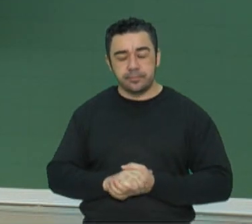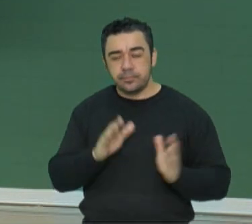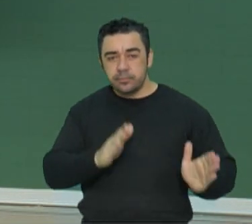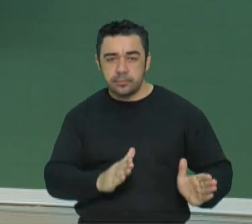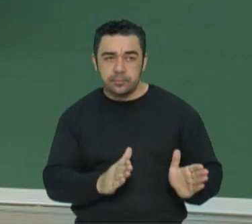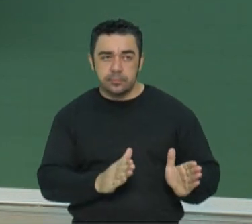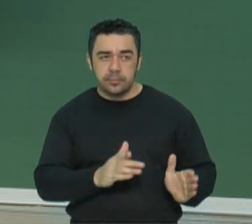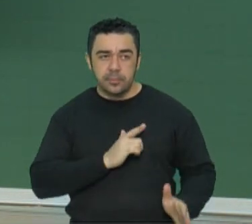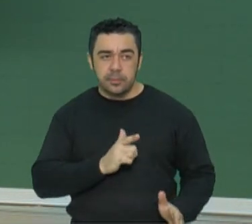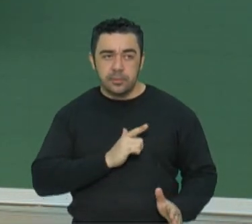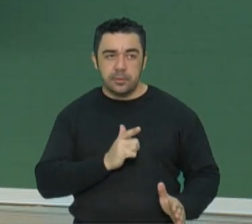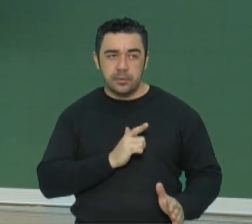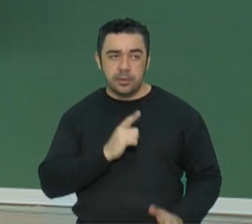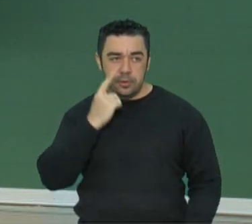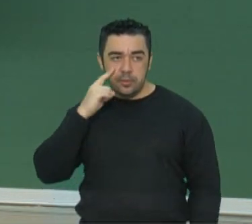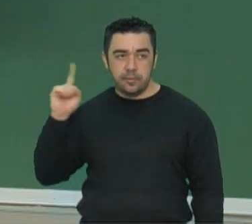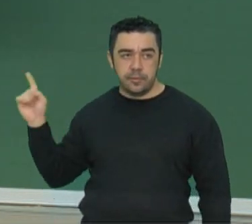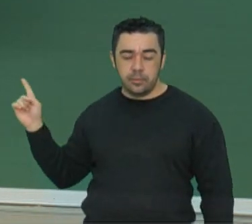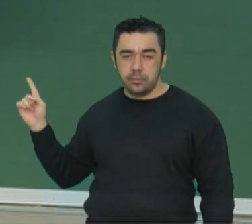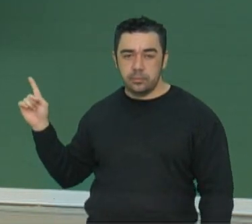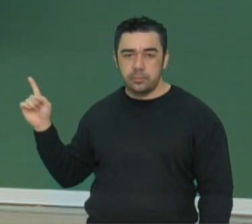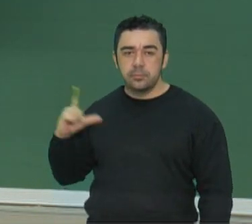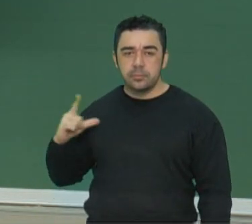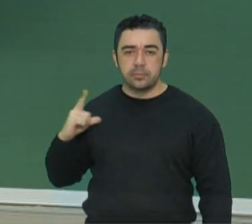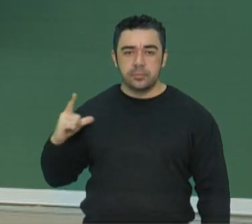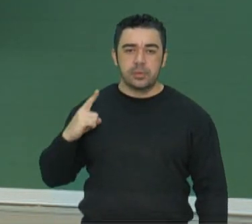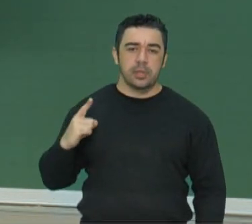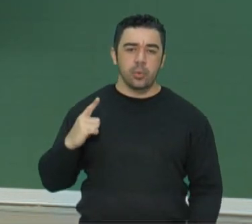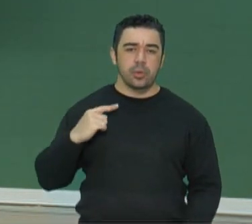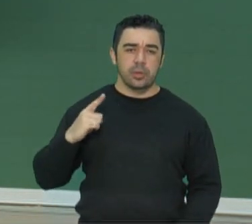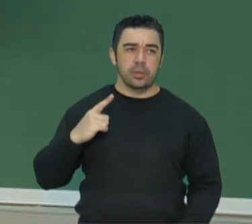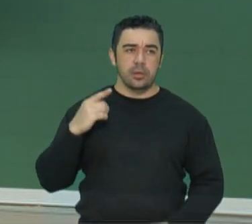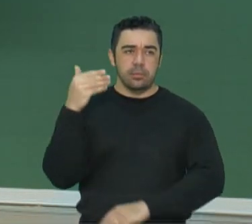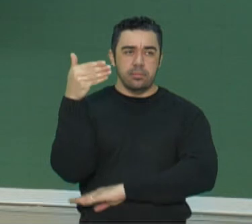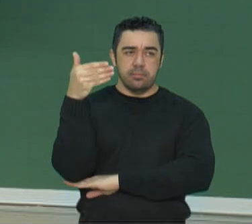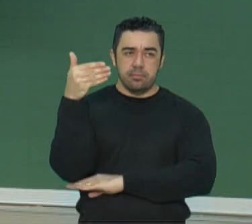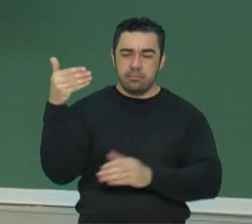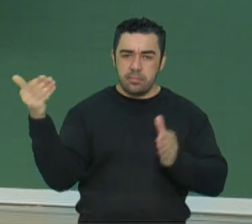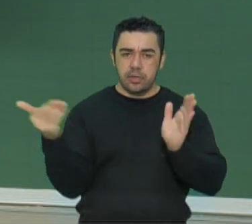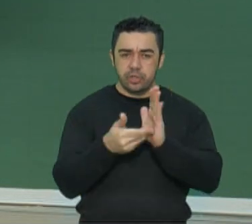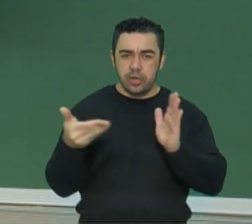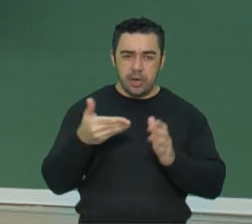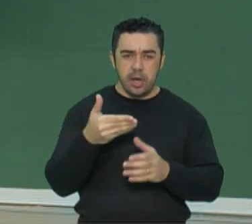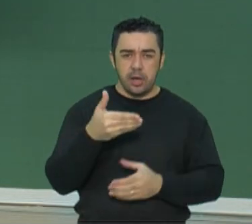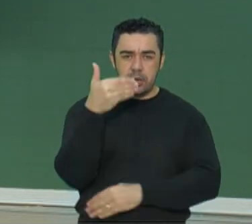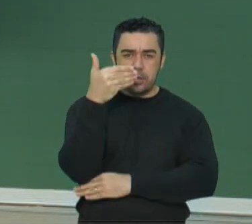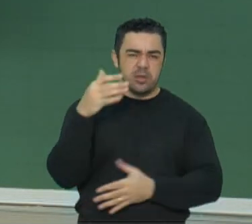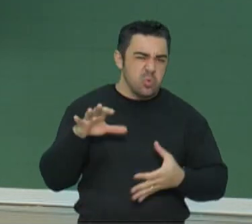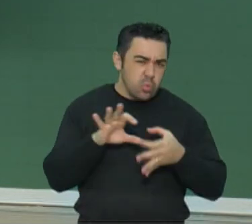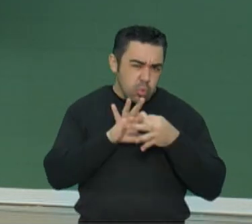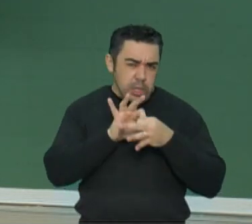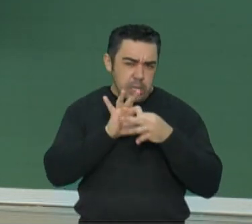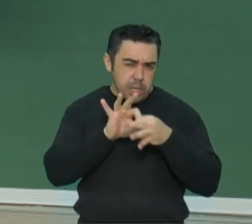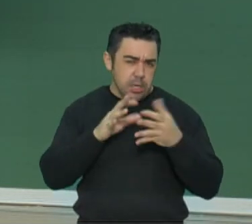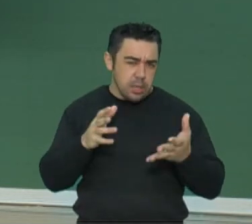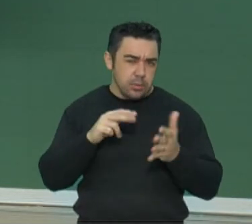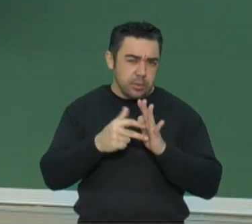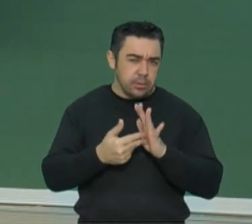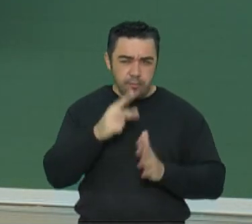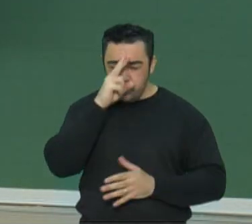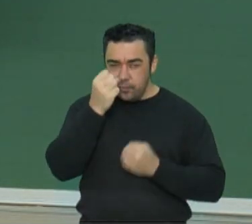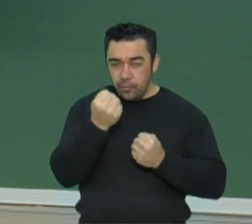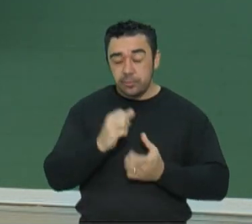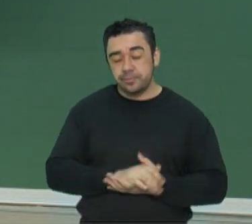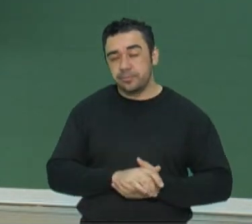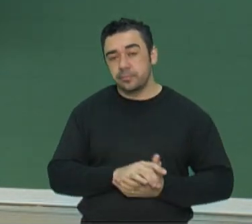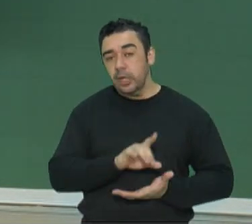o símbolo no meio, as varetas amarradas com o machado. Lembre-se do símbolo da união, da força. Do